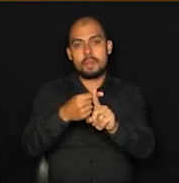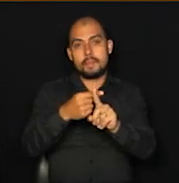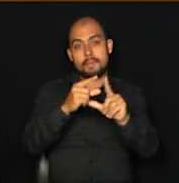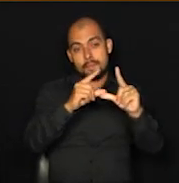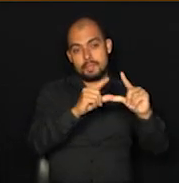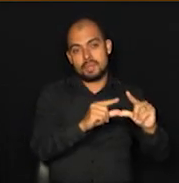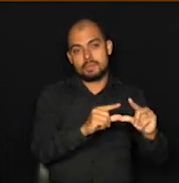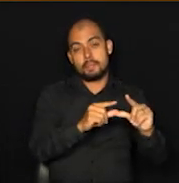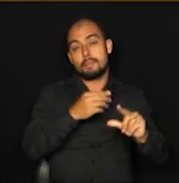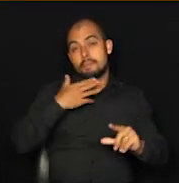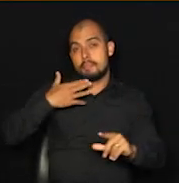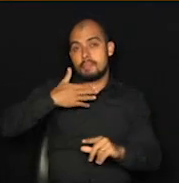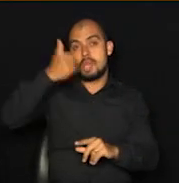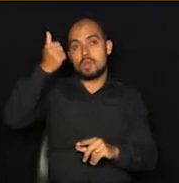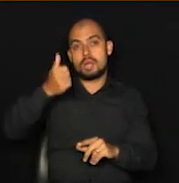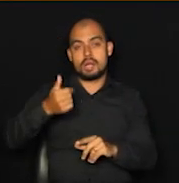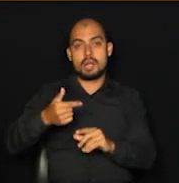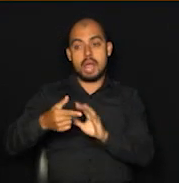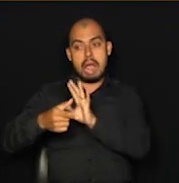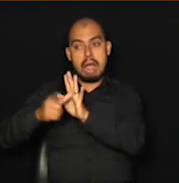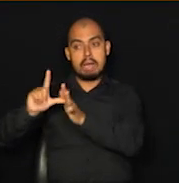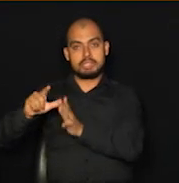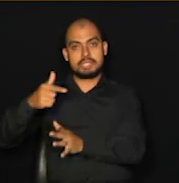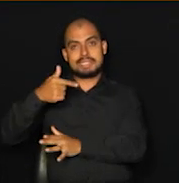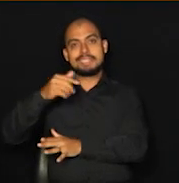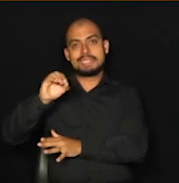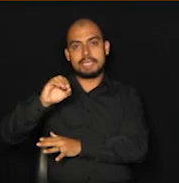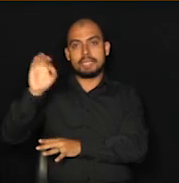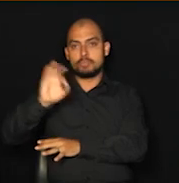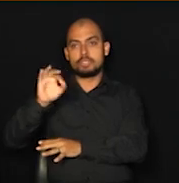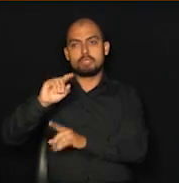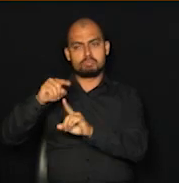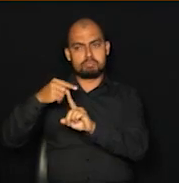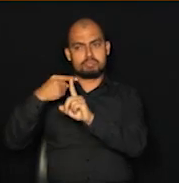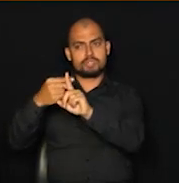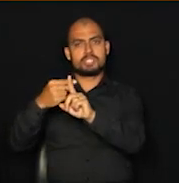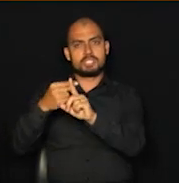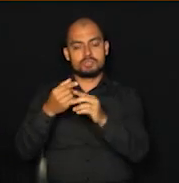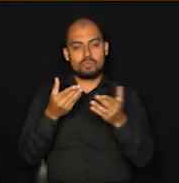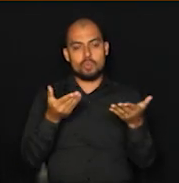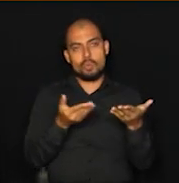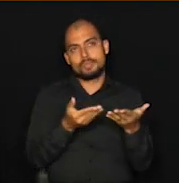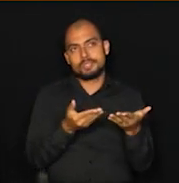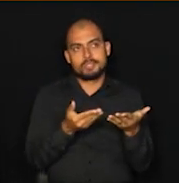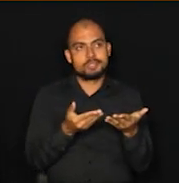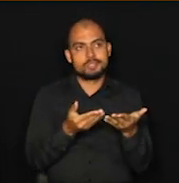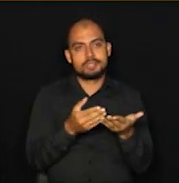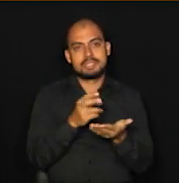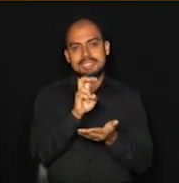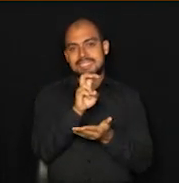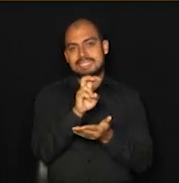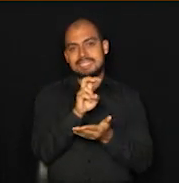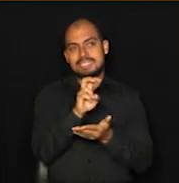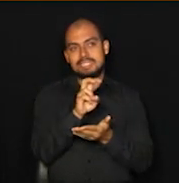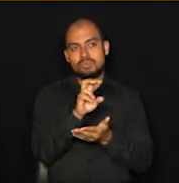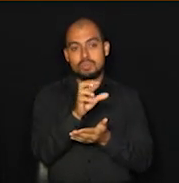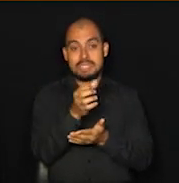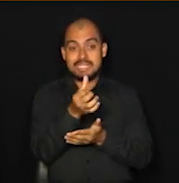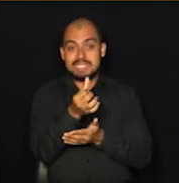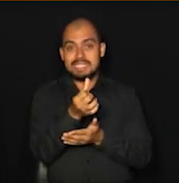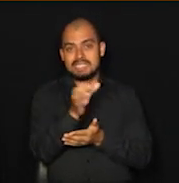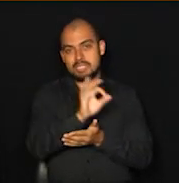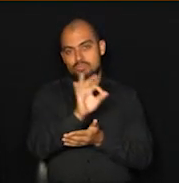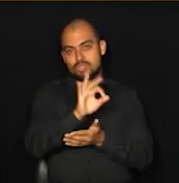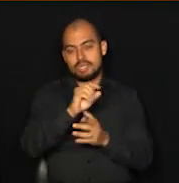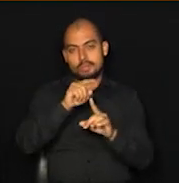foi no passado. Nós já chegamos a ter mais de 70% de positividade, hoje essa taxa não chega a estar em torno de 5, 6% de positividade.